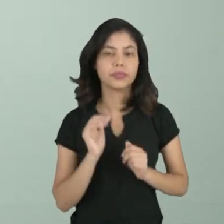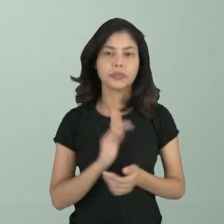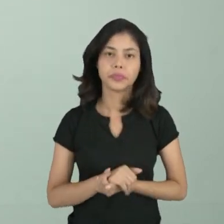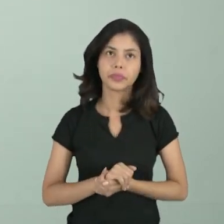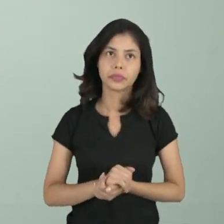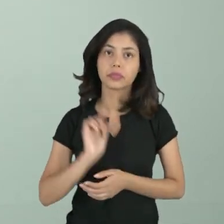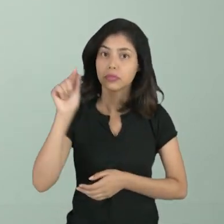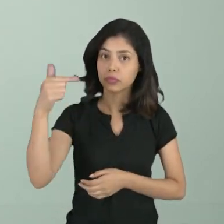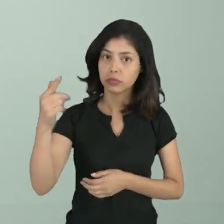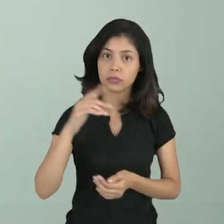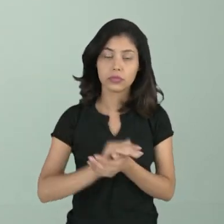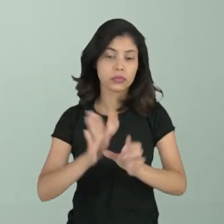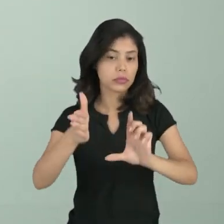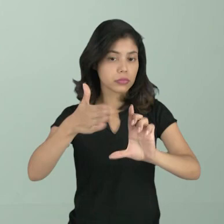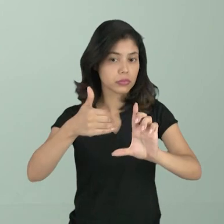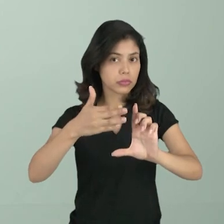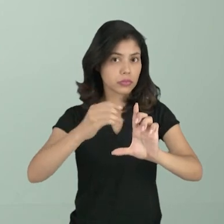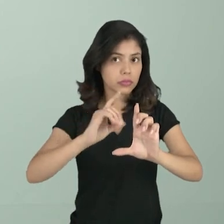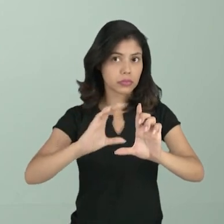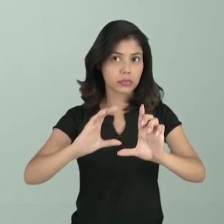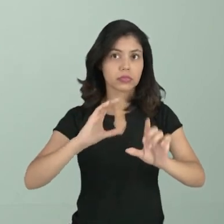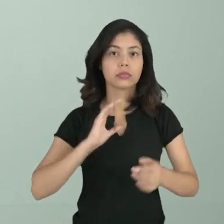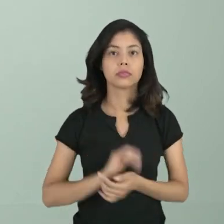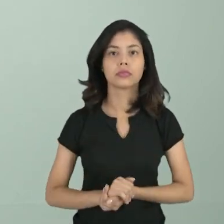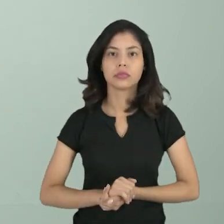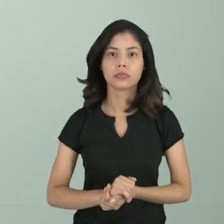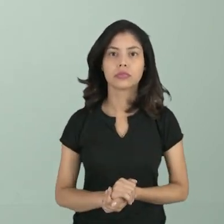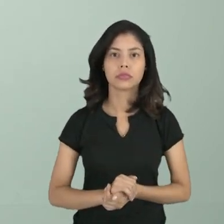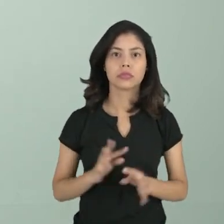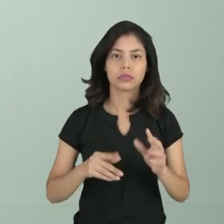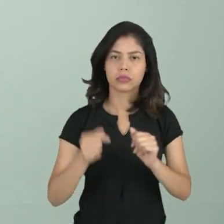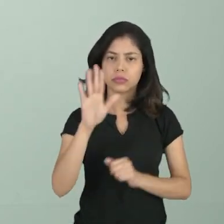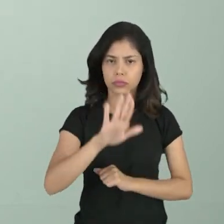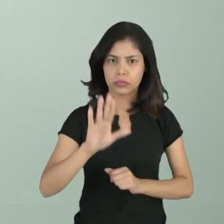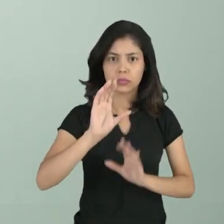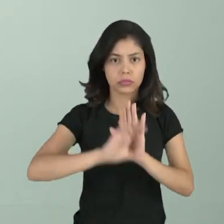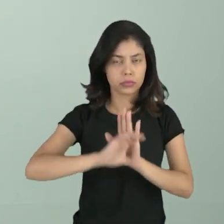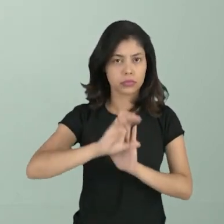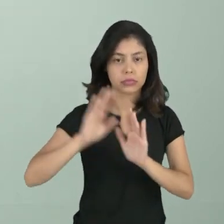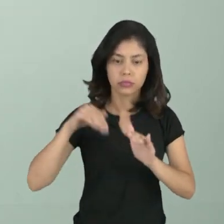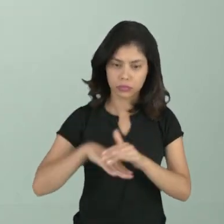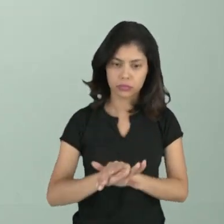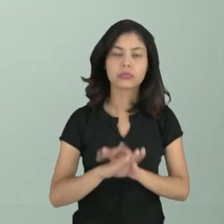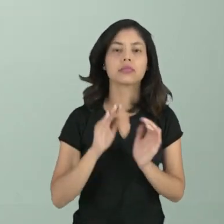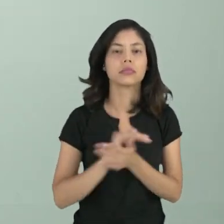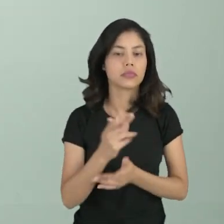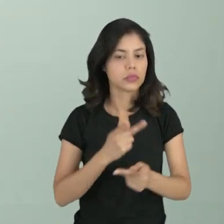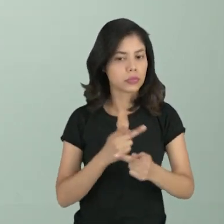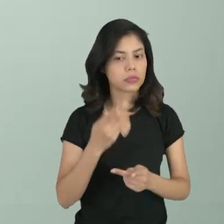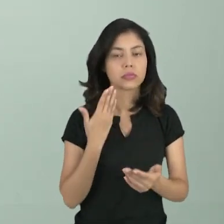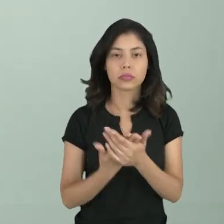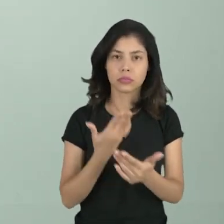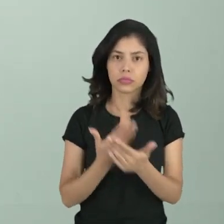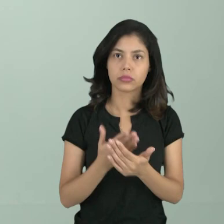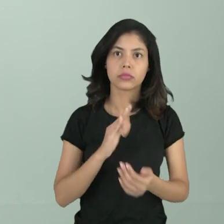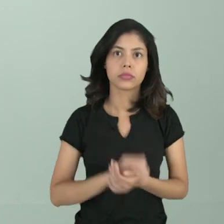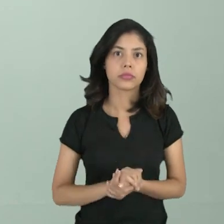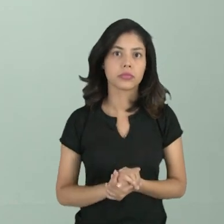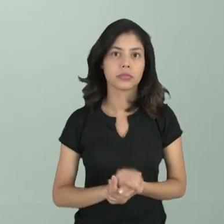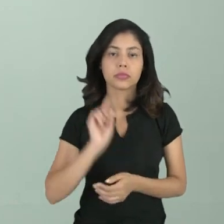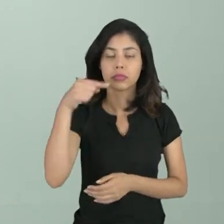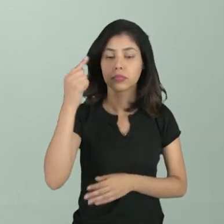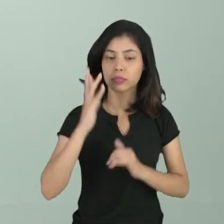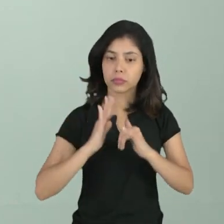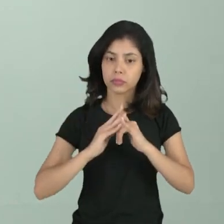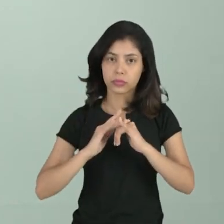plataforma do governo, Eduque, né? E está lá todo o conteúdo já armazenado, os planos de aulas. E também lá